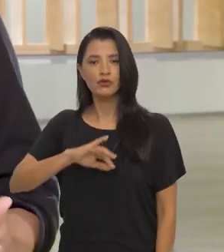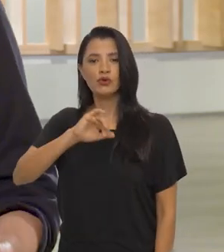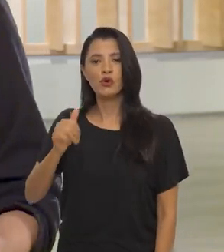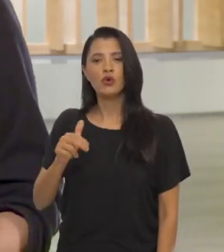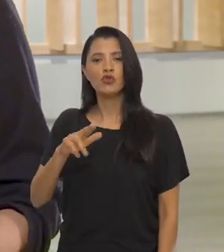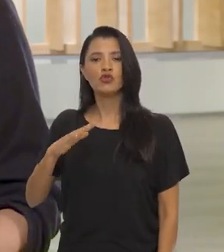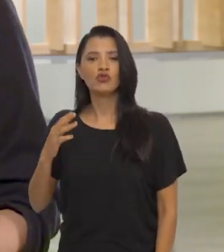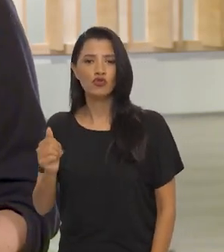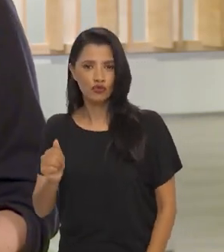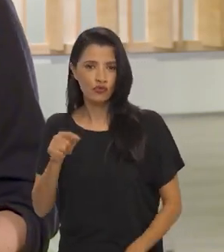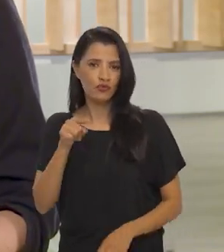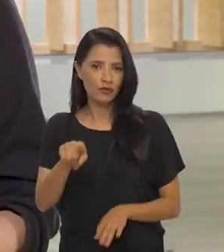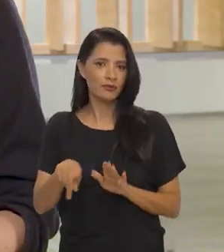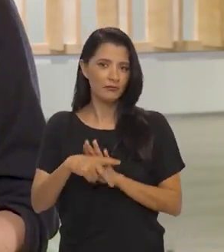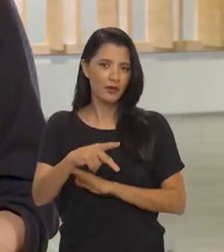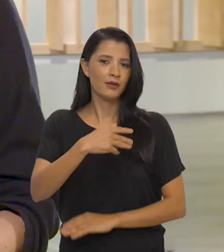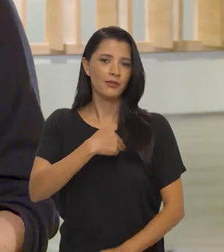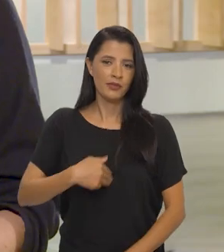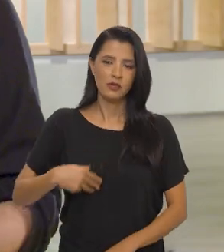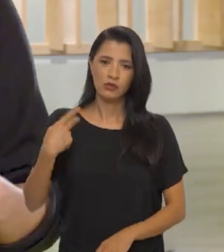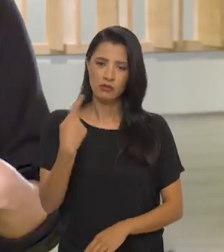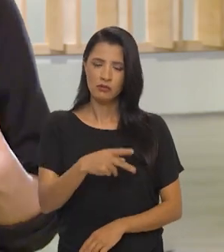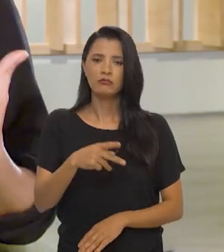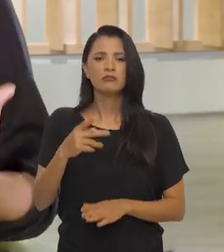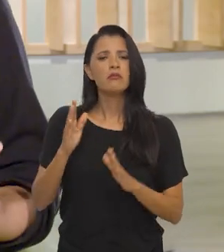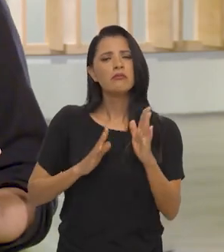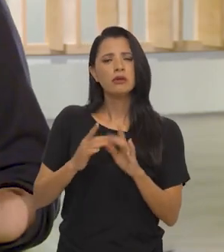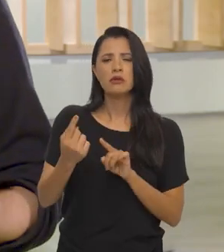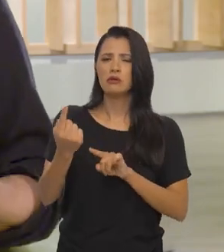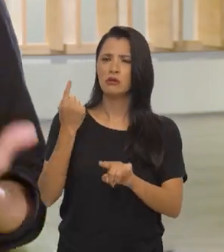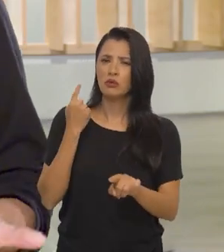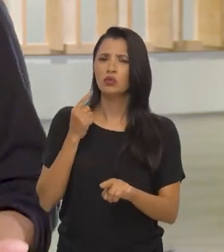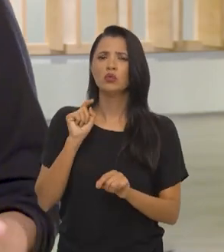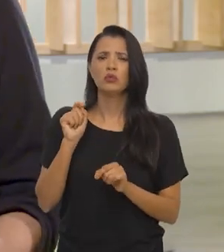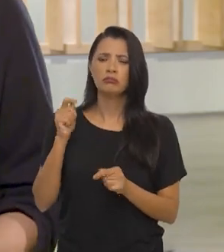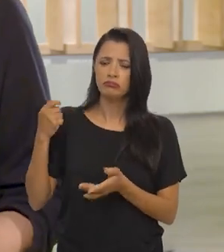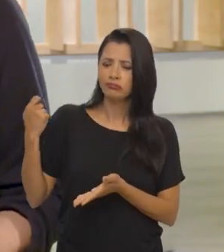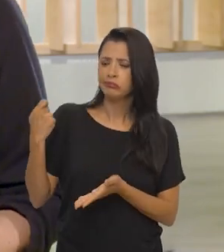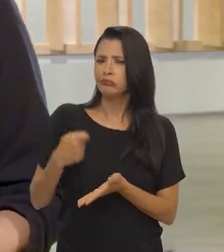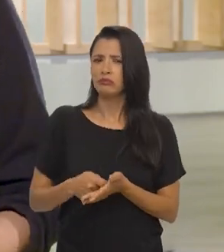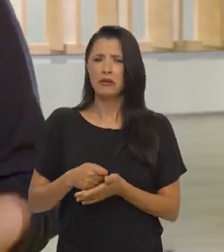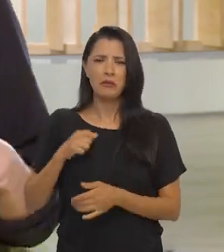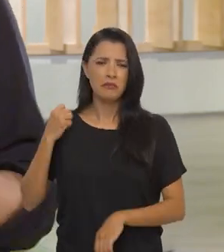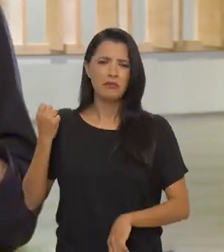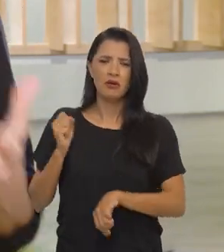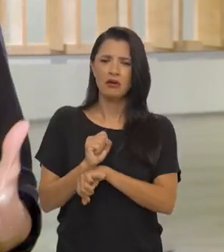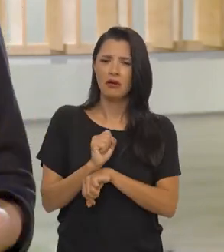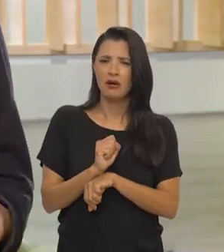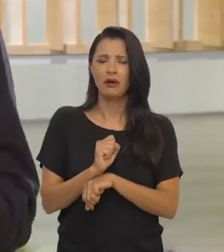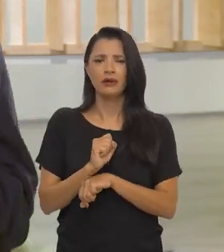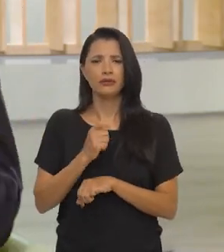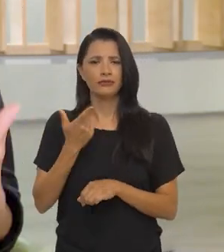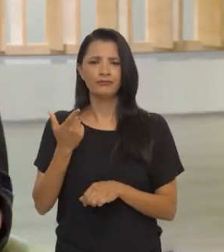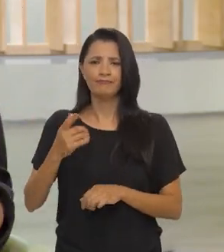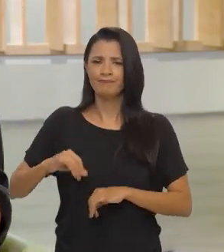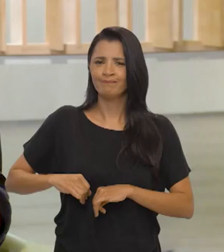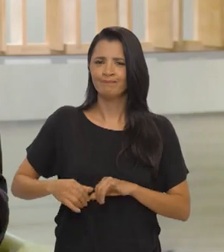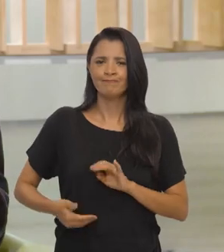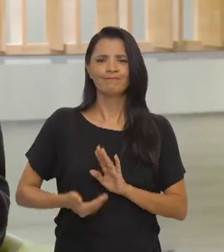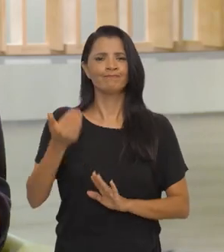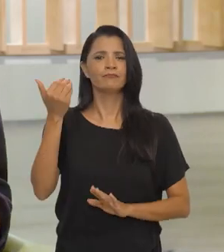Ferreira era ministro. E nós fomos, naquele período, duramente interditados,